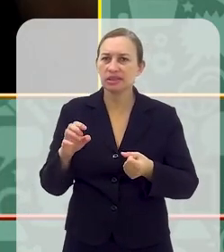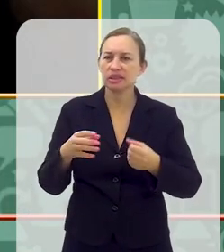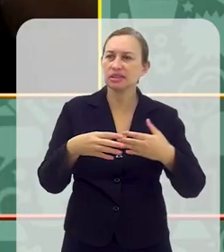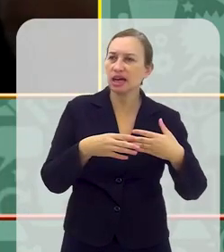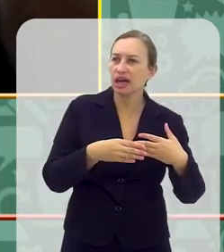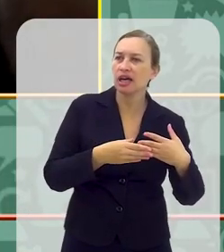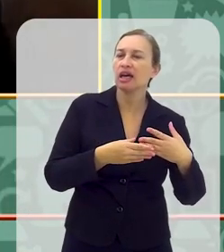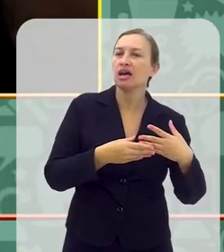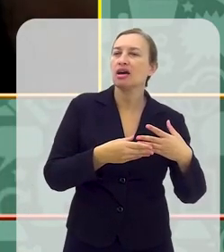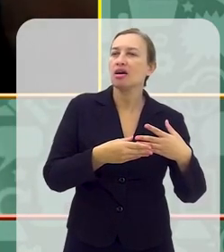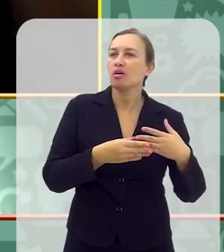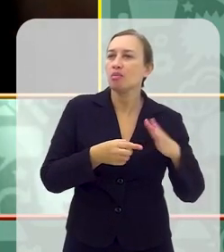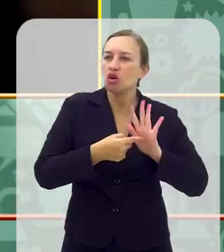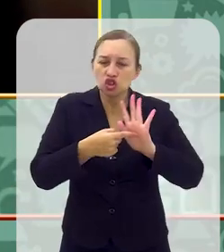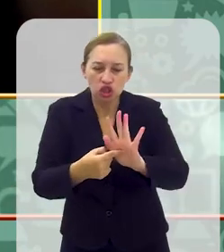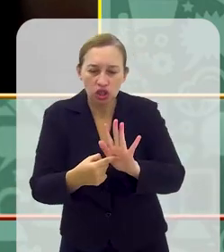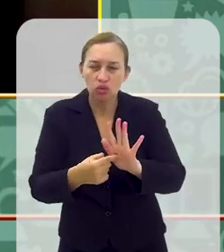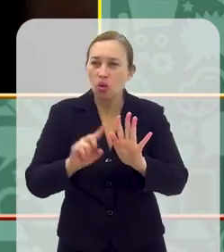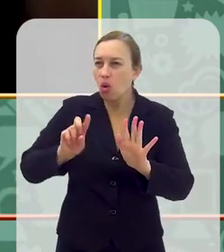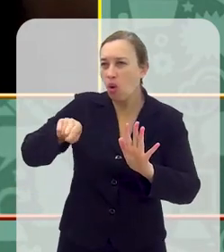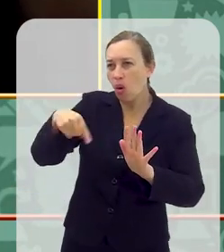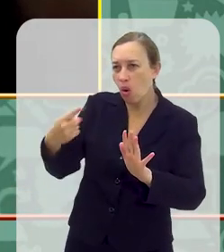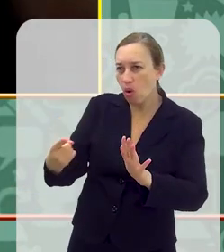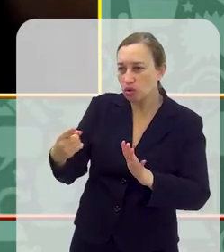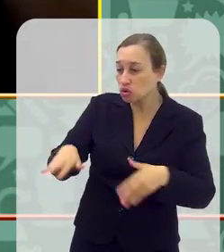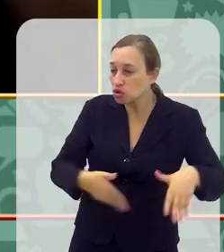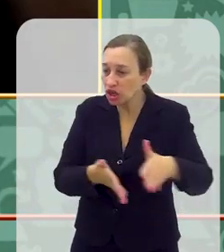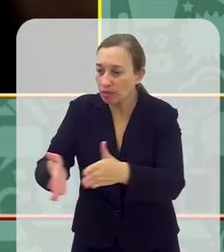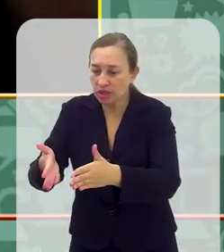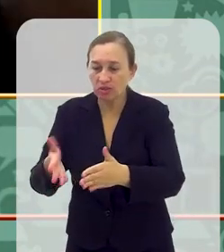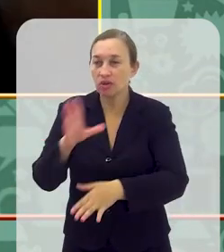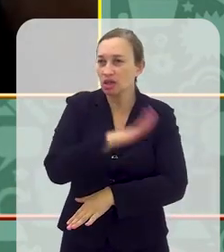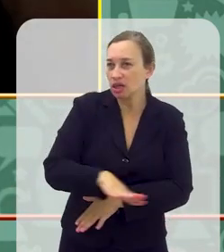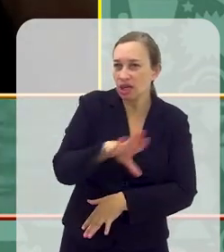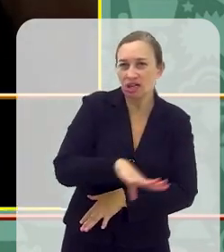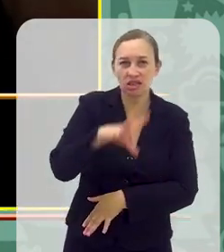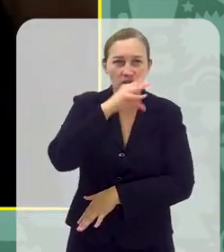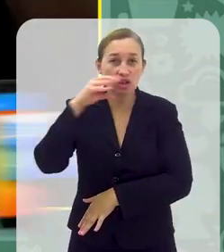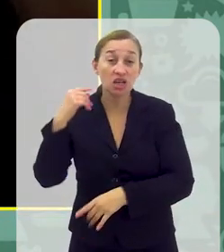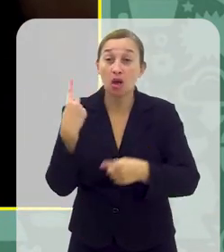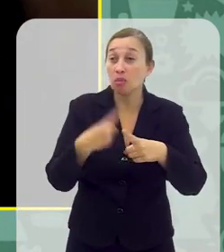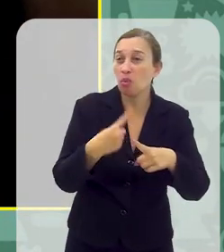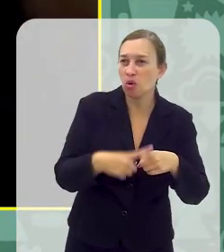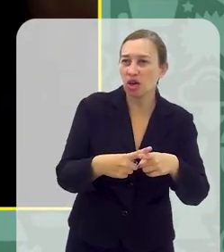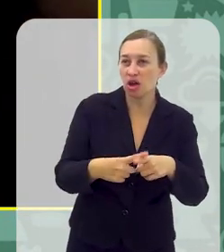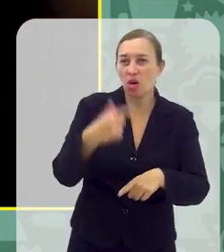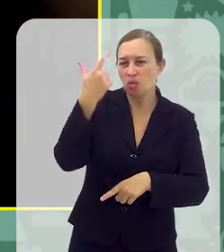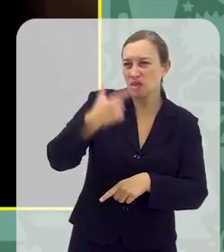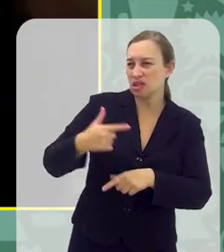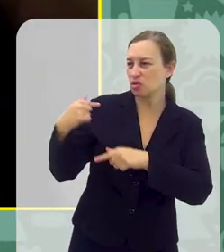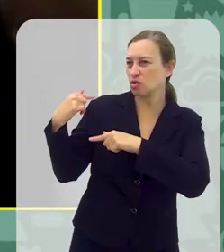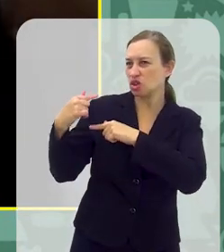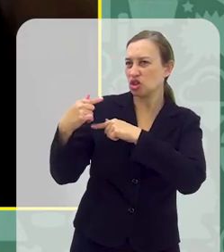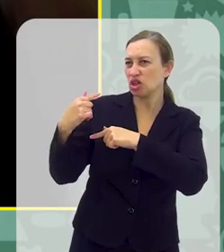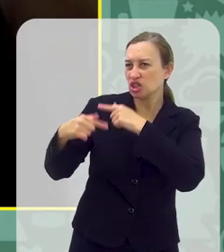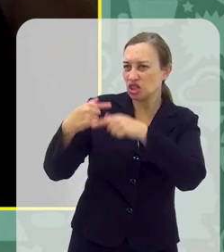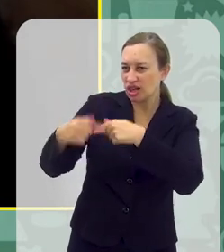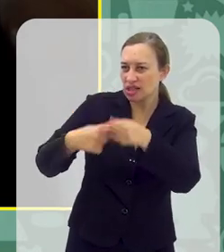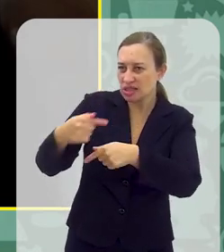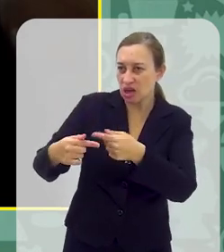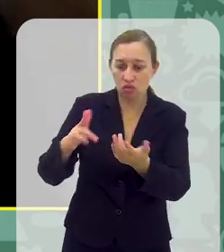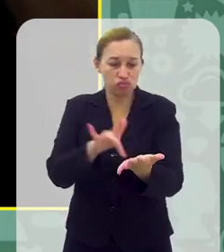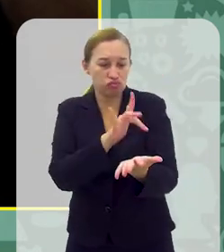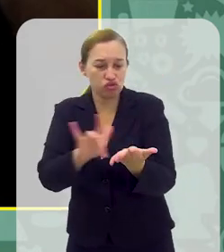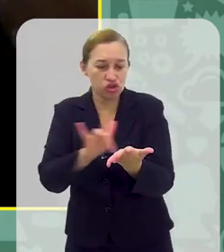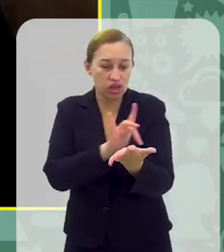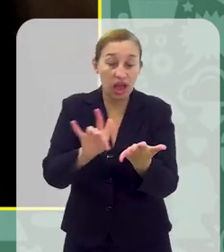incentivando, de estar levando Oferecendo outras alternativas Seja para as crianças e para os adolescentes Porque por serem de uma geração mais digital